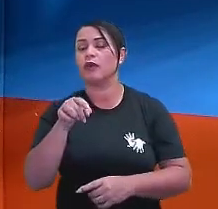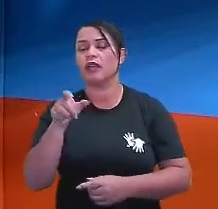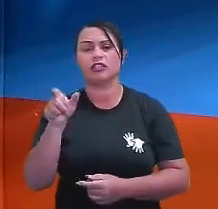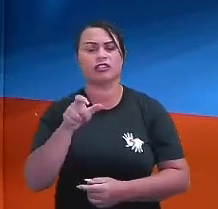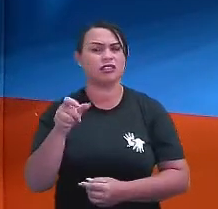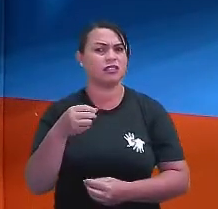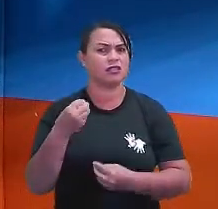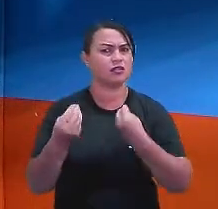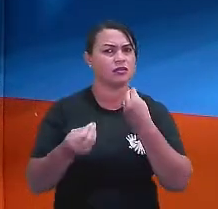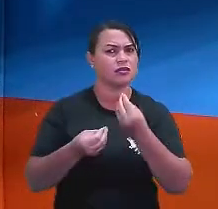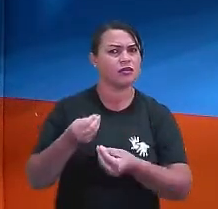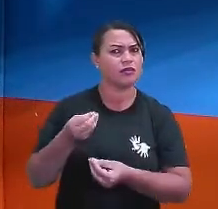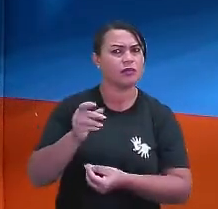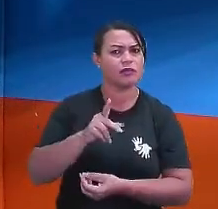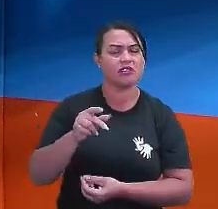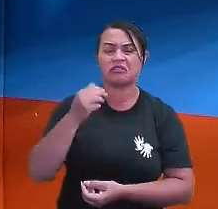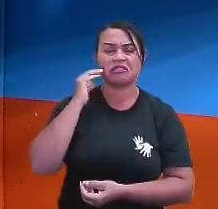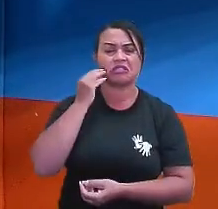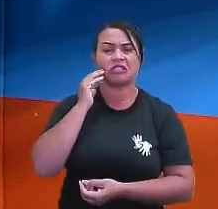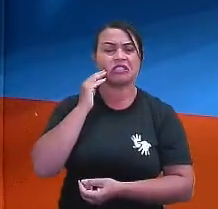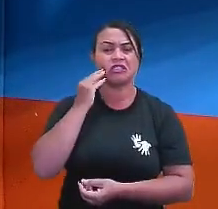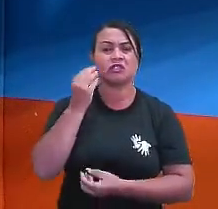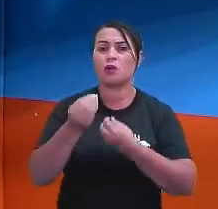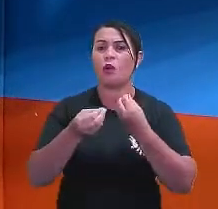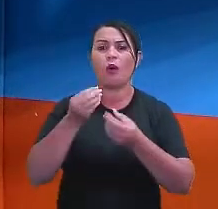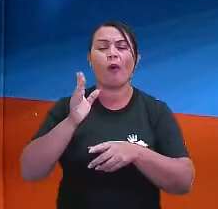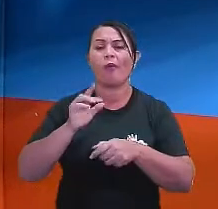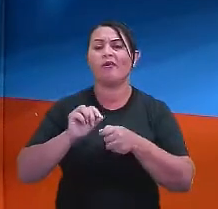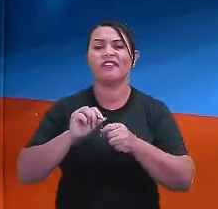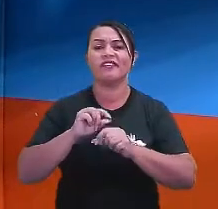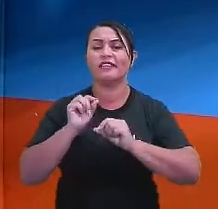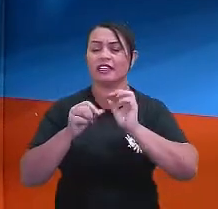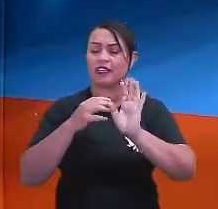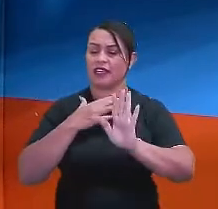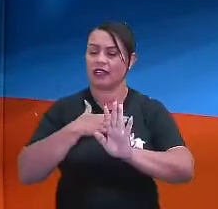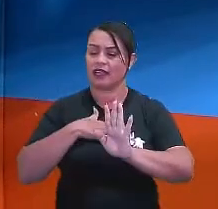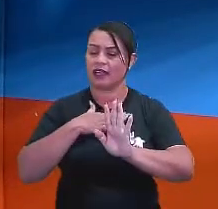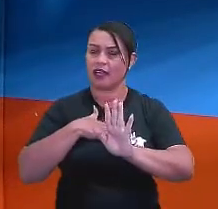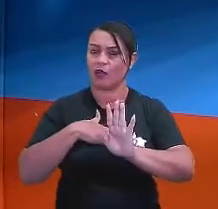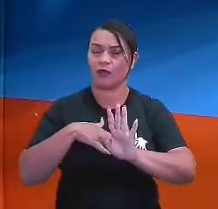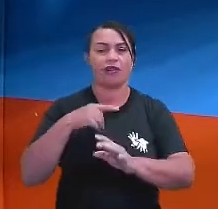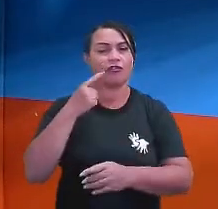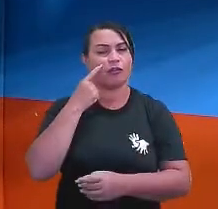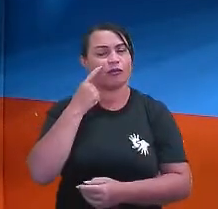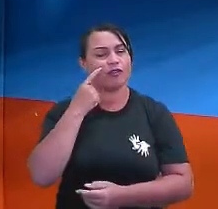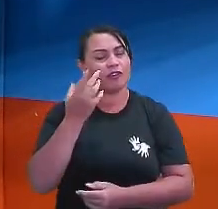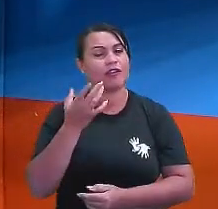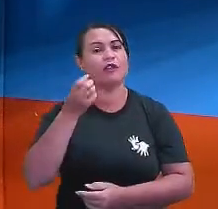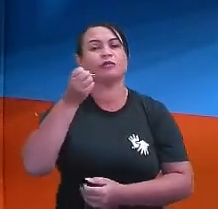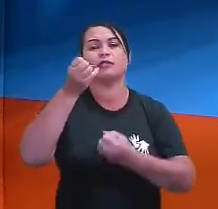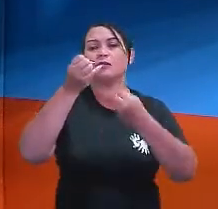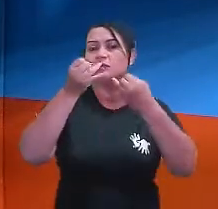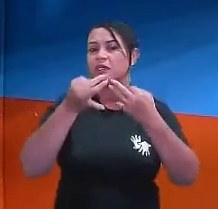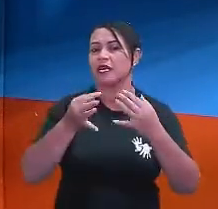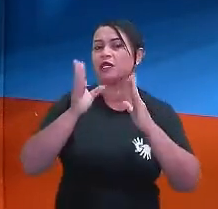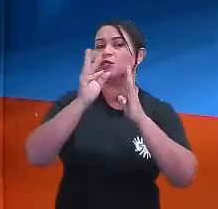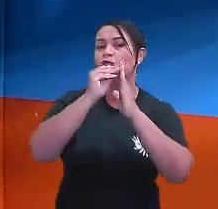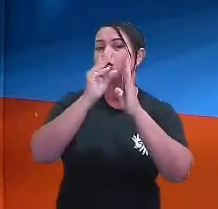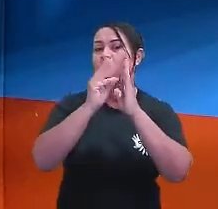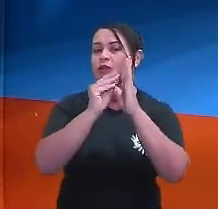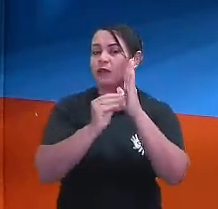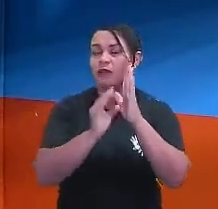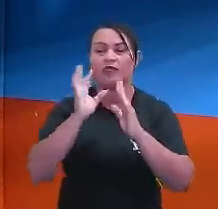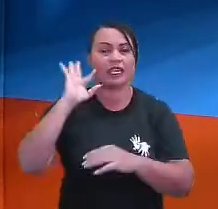Eita, professora, falou grego, eu não sei o que é eu vou fazer aí. Mas tem calma que a gente vai falar sobre o conteúdo para